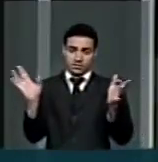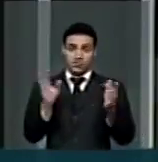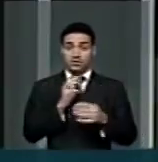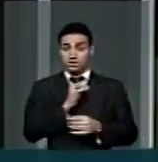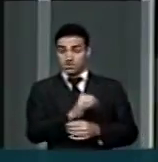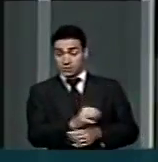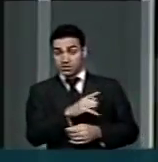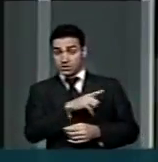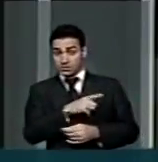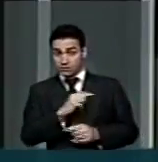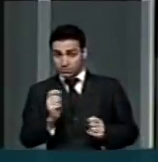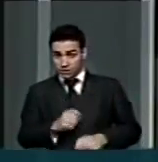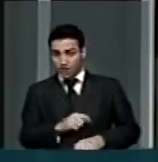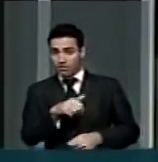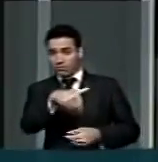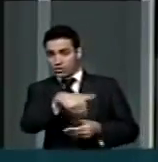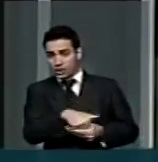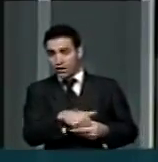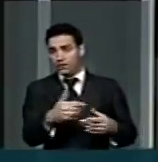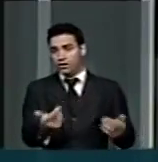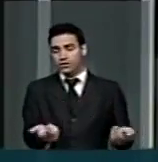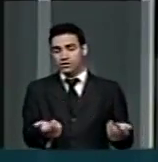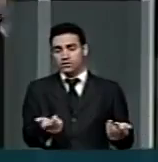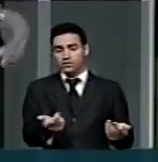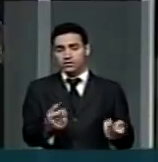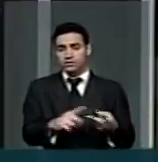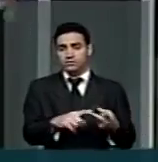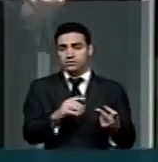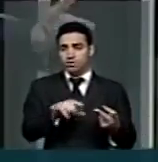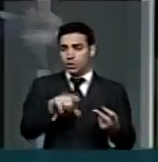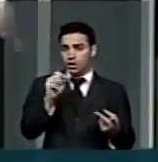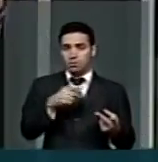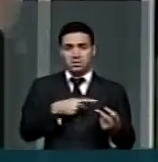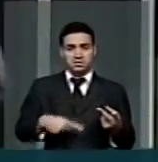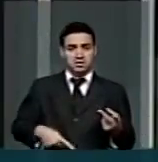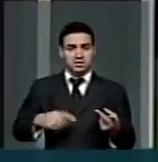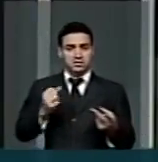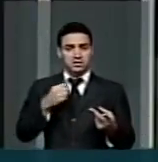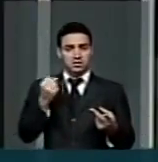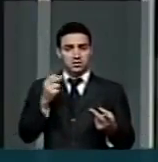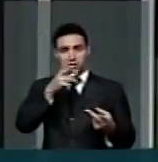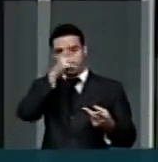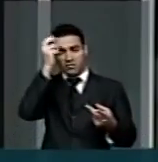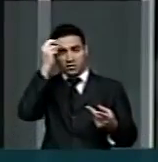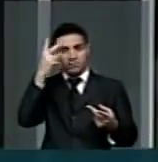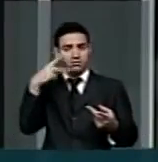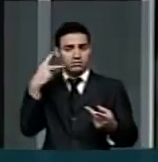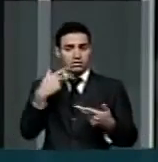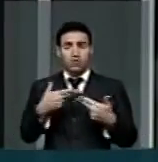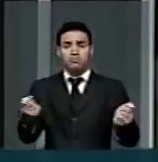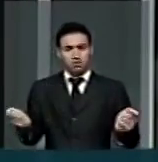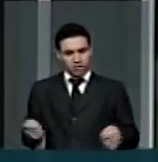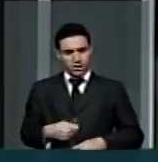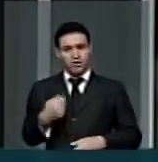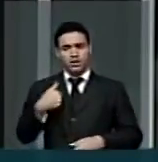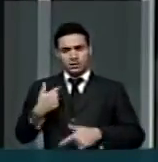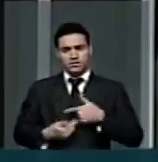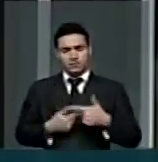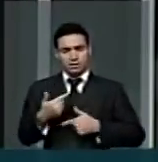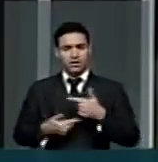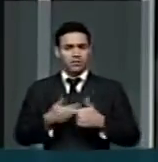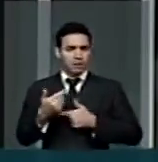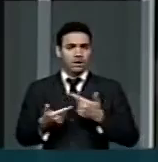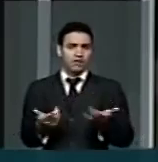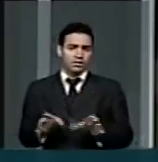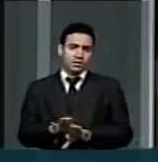tem condições de votar e escolher o presidente da República, senador, deputados, prefeitos, vereadores, por que ele não pode trabalhar fora mediante